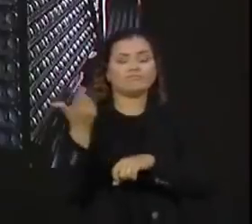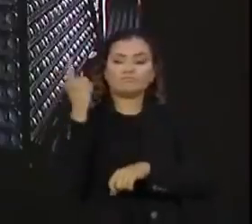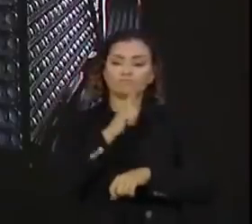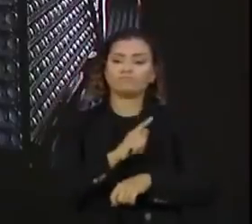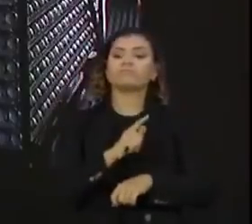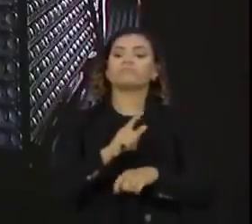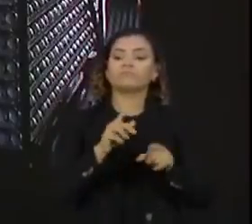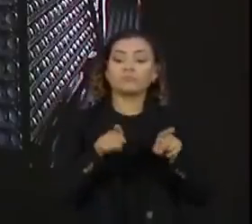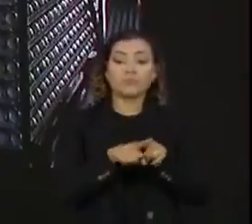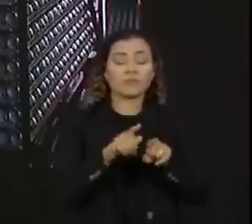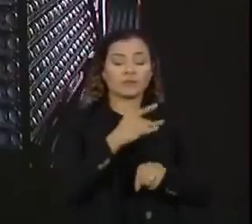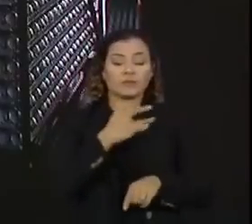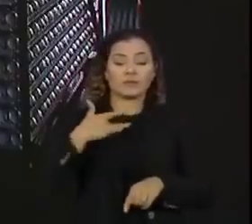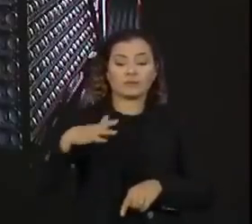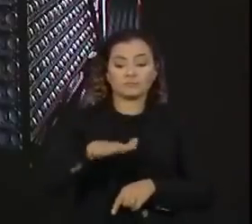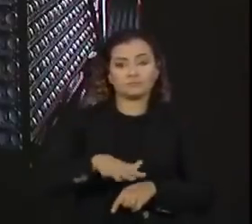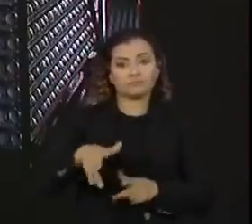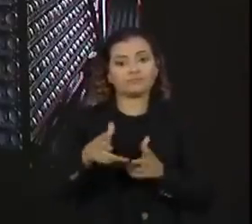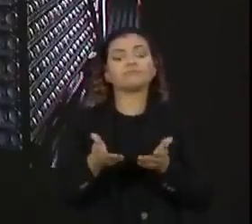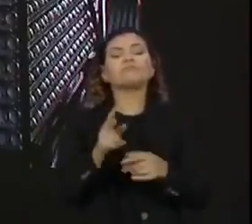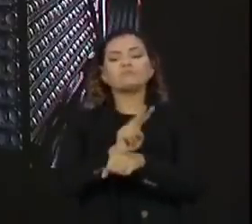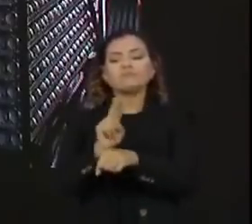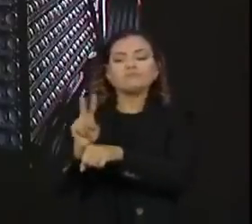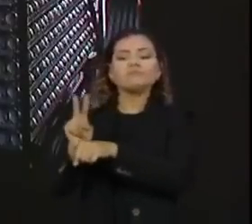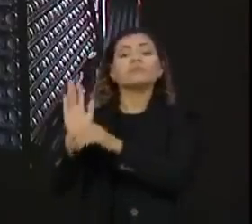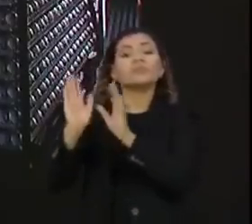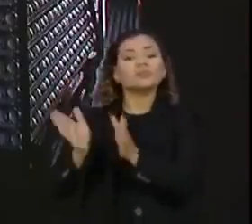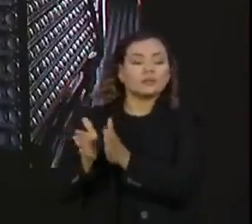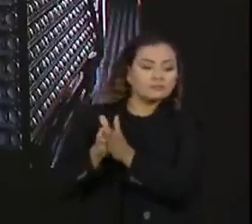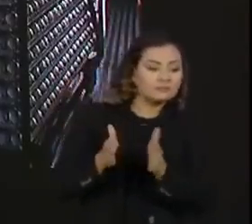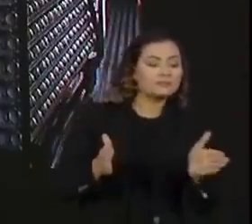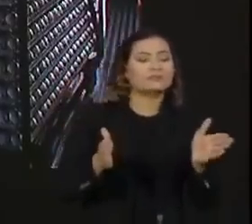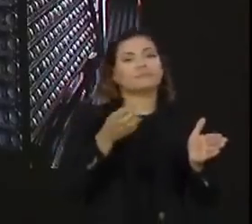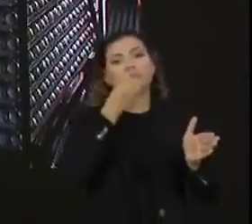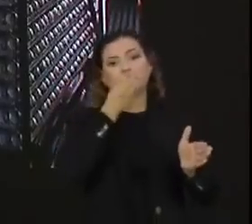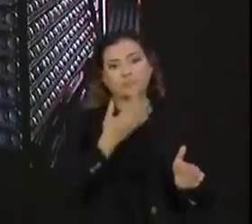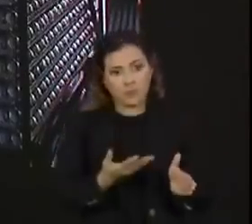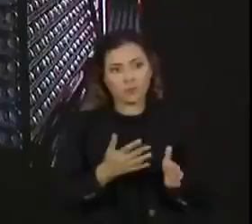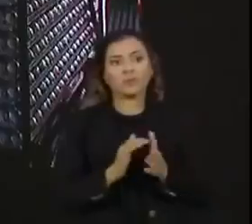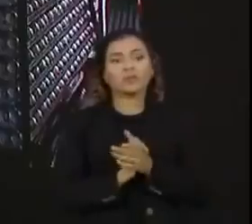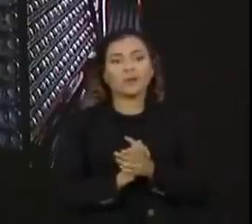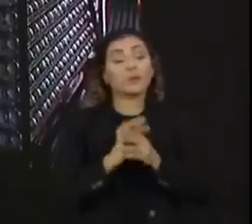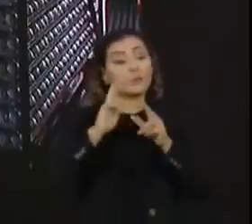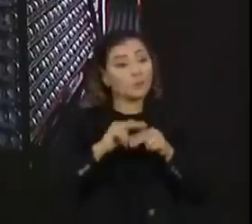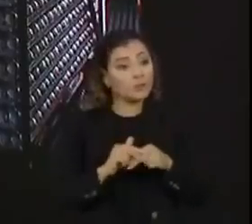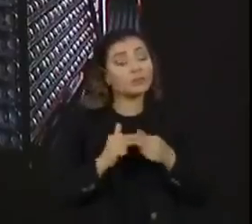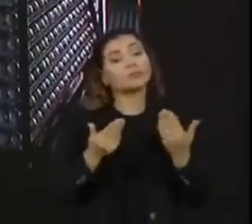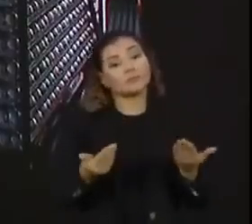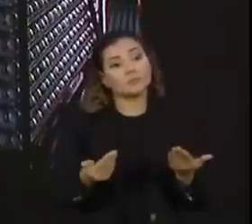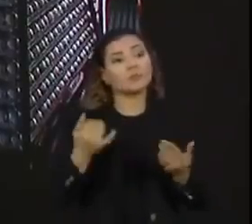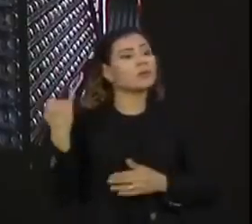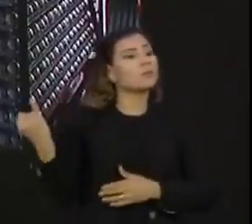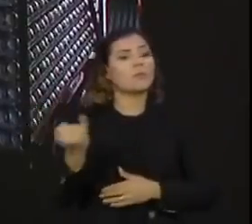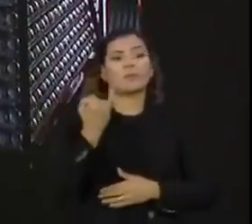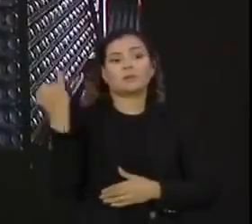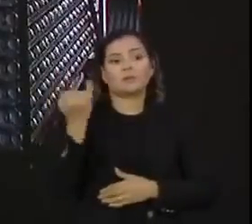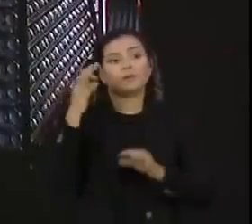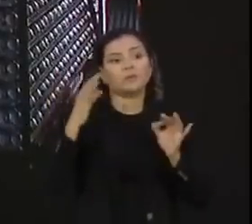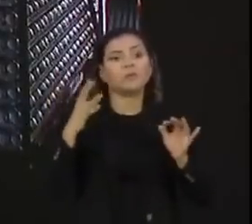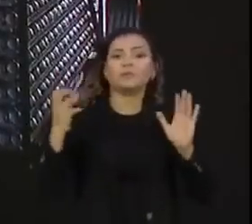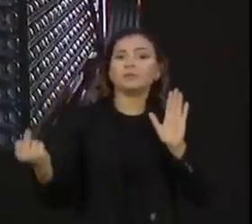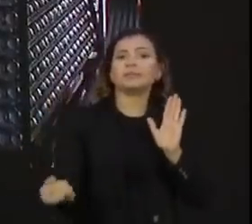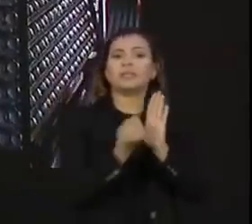Organização Mundial da Saúde. Portanto, vai nos dar já uma vantagem, já no ponto de partida. Então, importantíssima essa